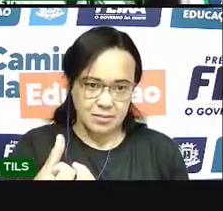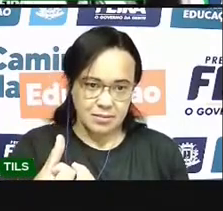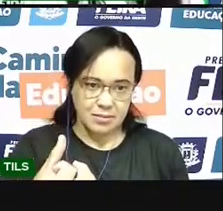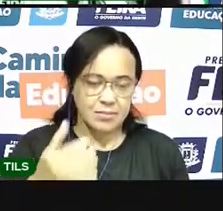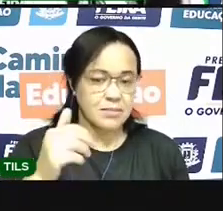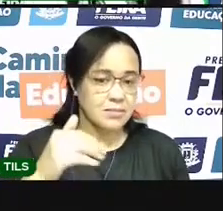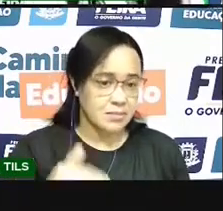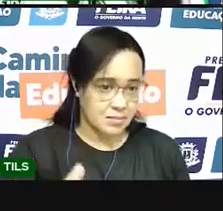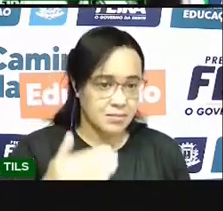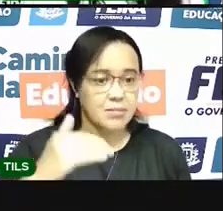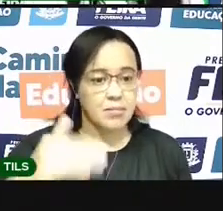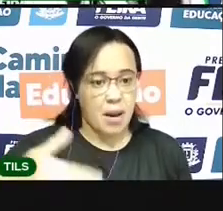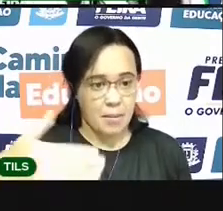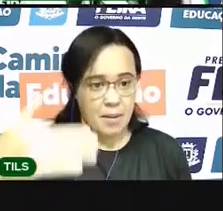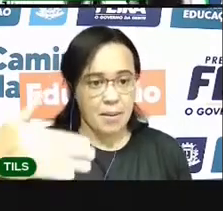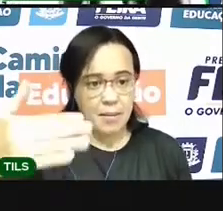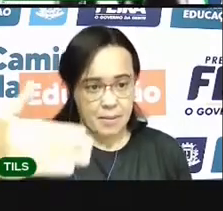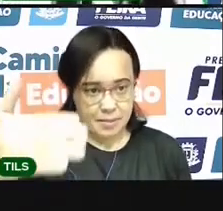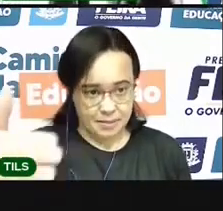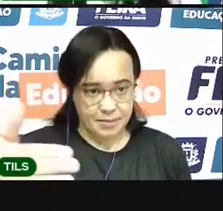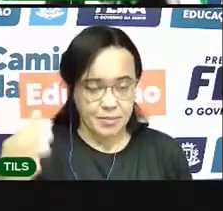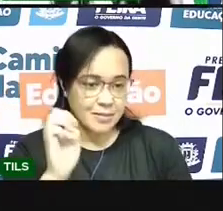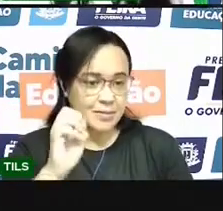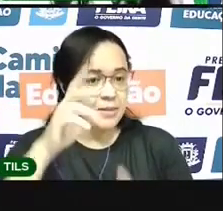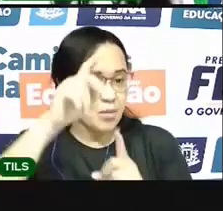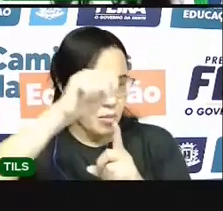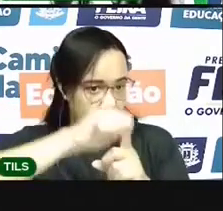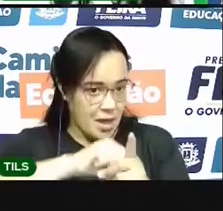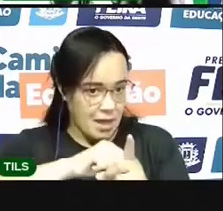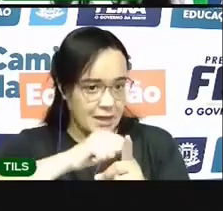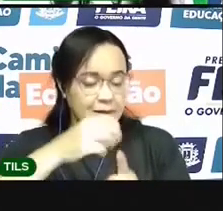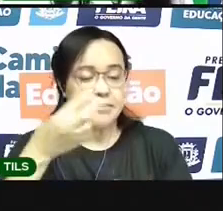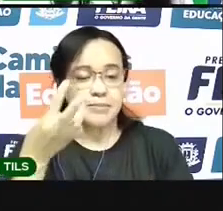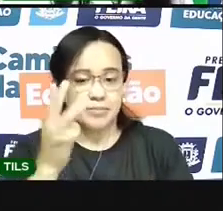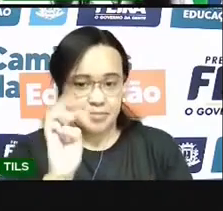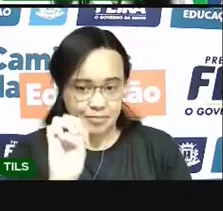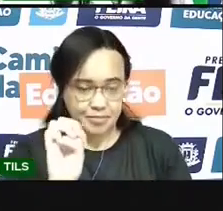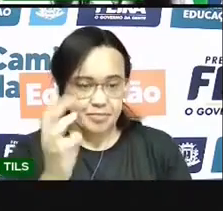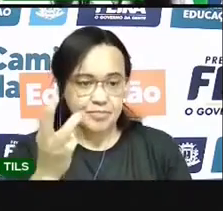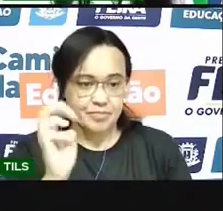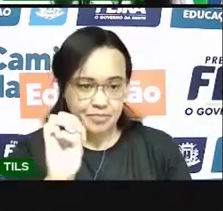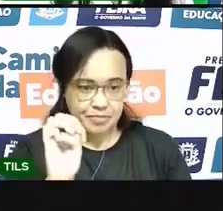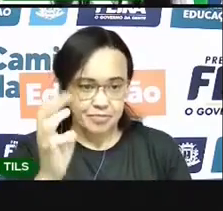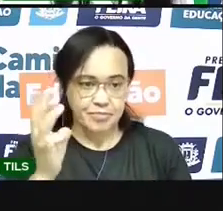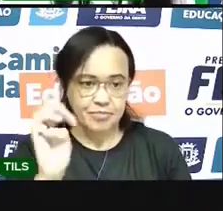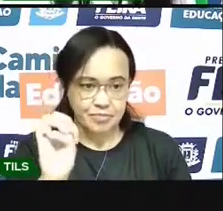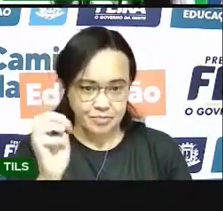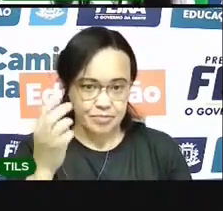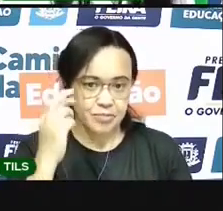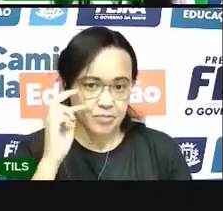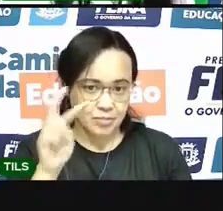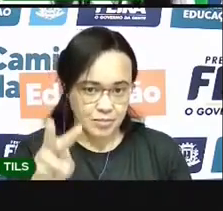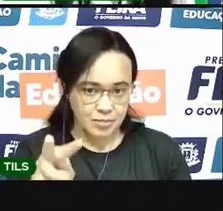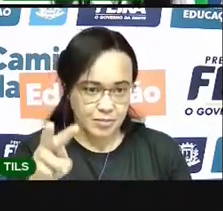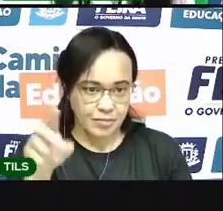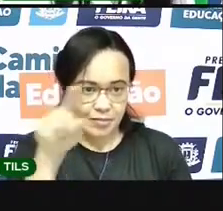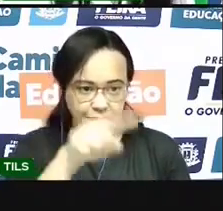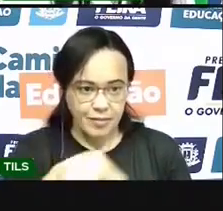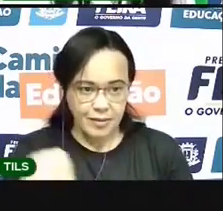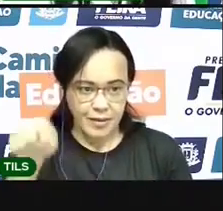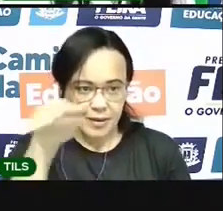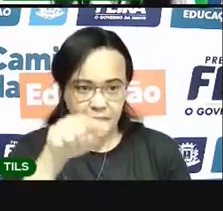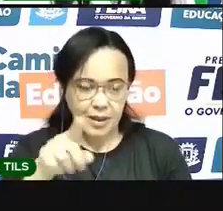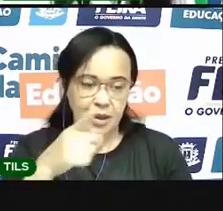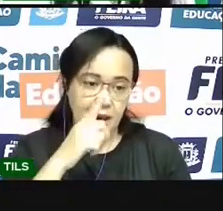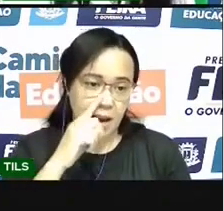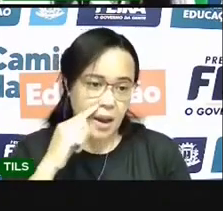Assim por diante. Até chegar no último dia do mês. Que é o número 30. Ó. Olha representando aqui.